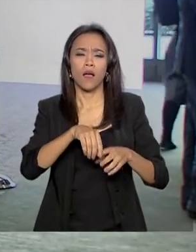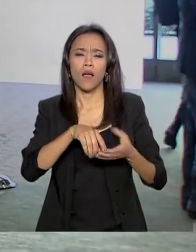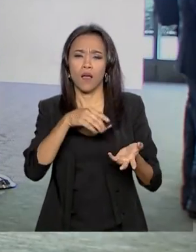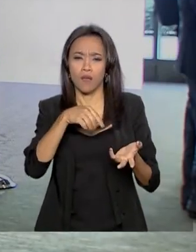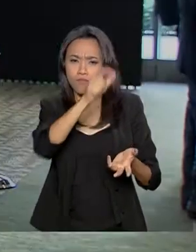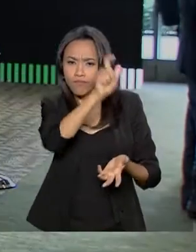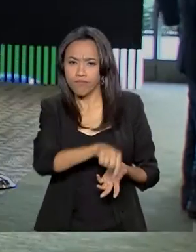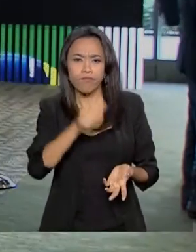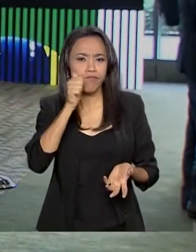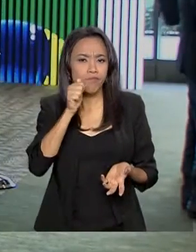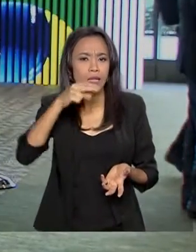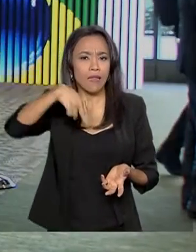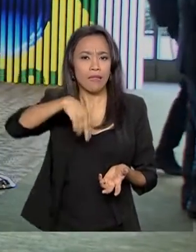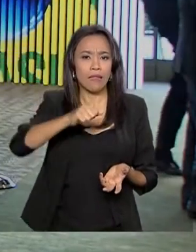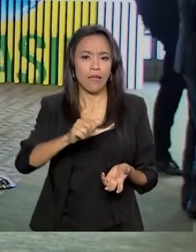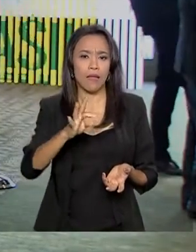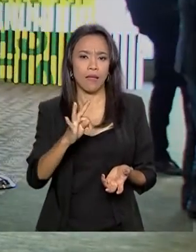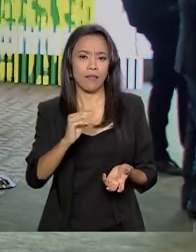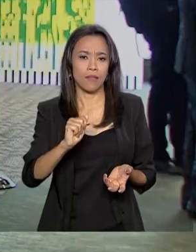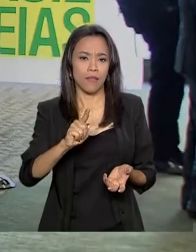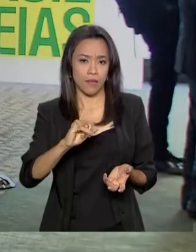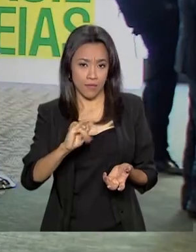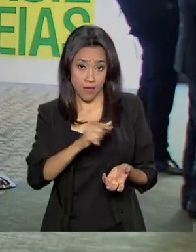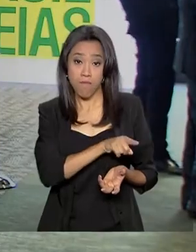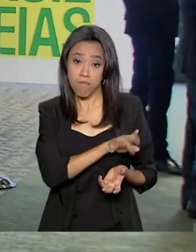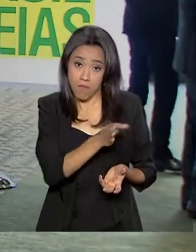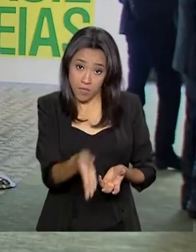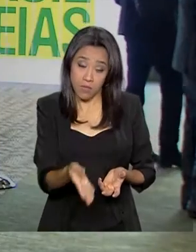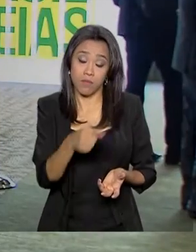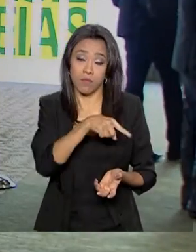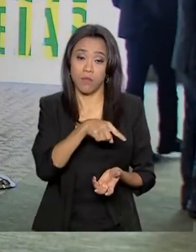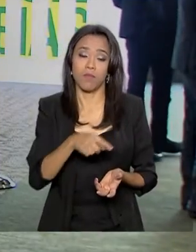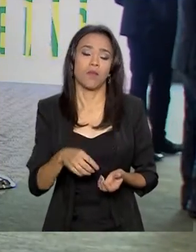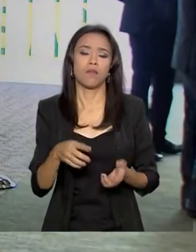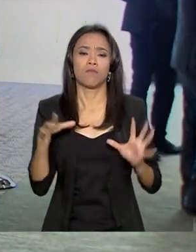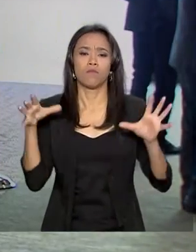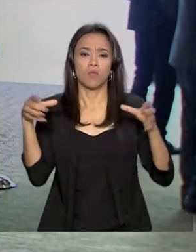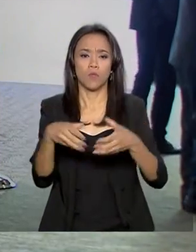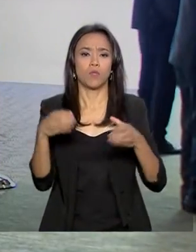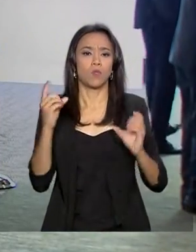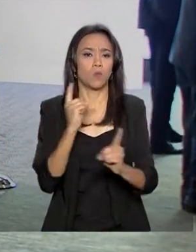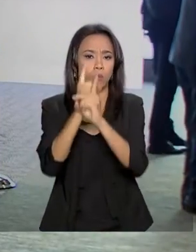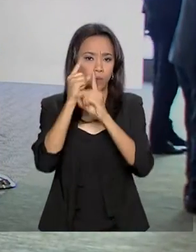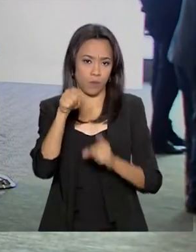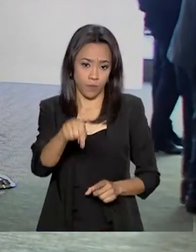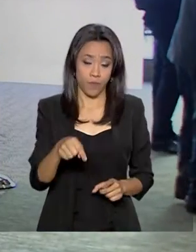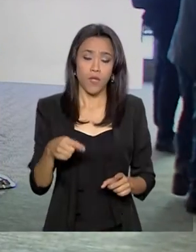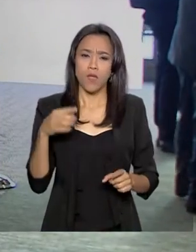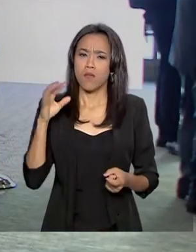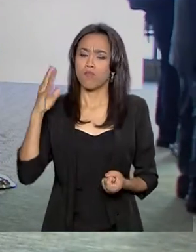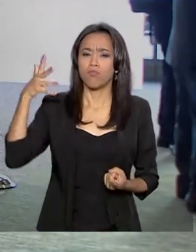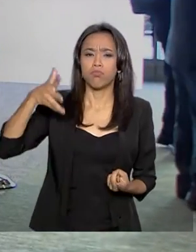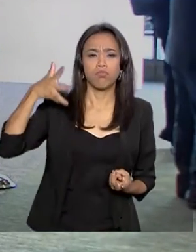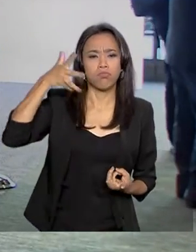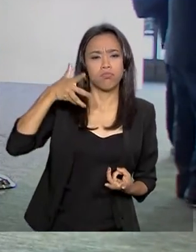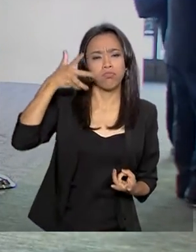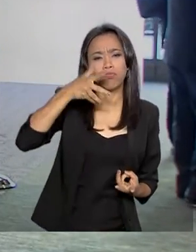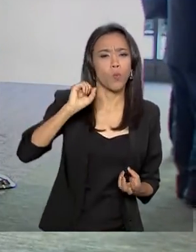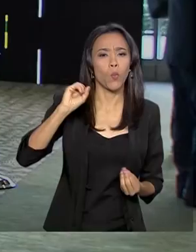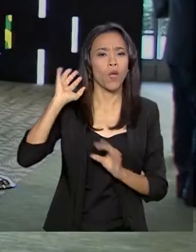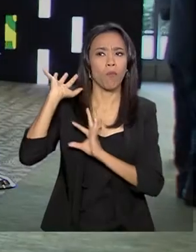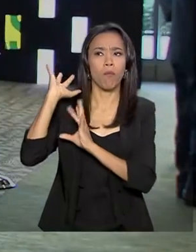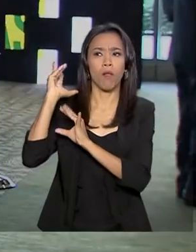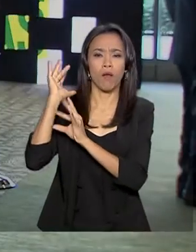Natália Marcaça de Souza, também participa aqui deste evento. Os panelistas vão fazer um panorama